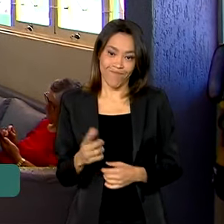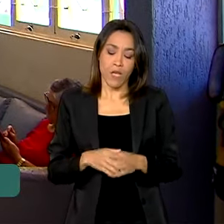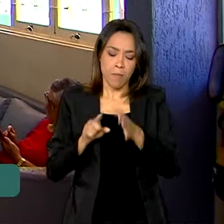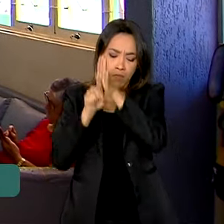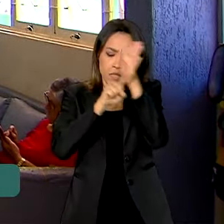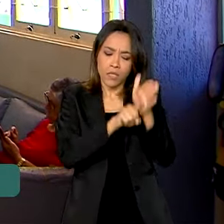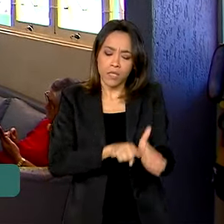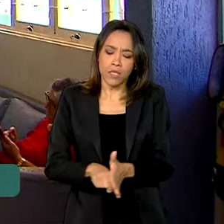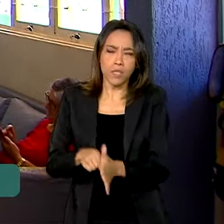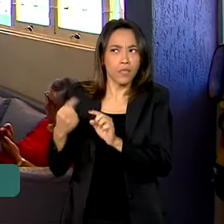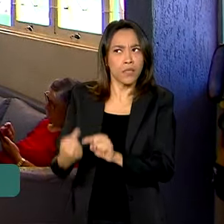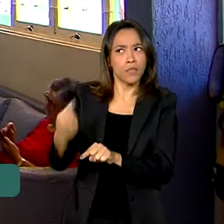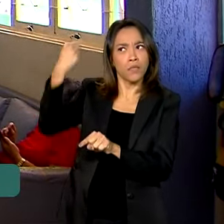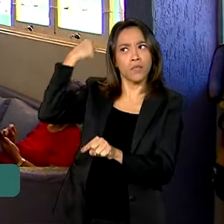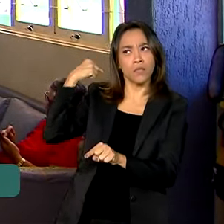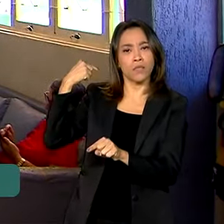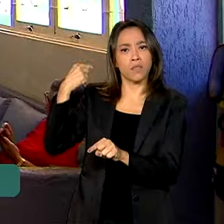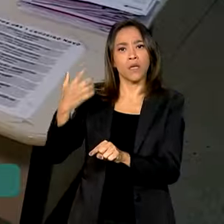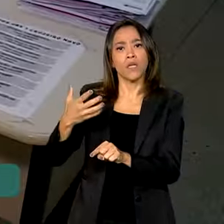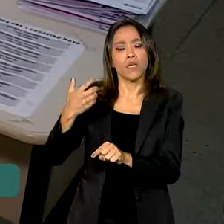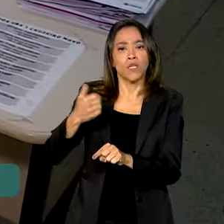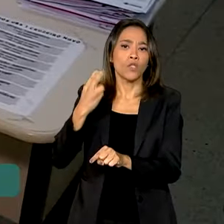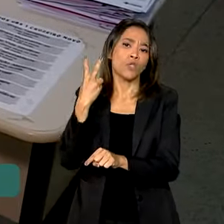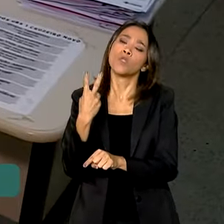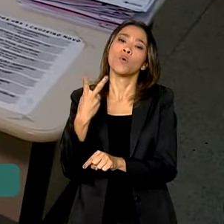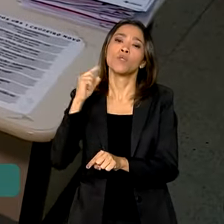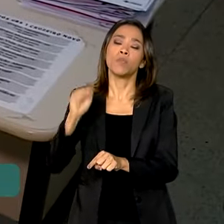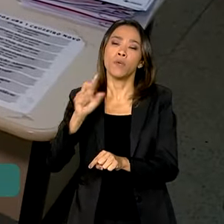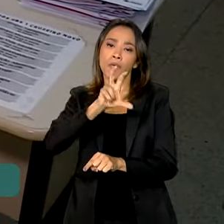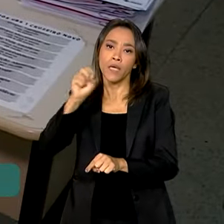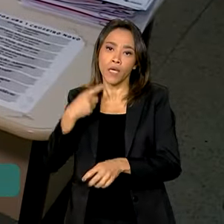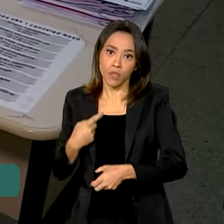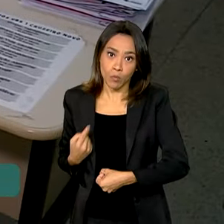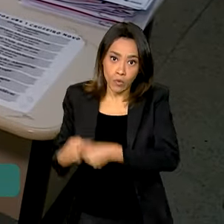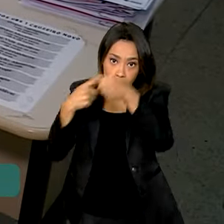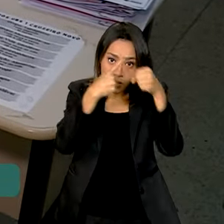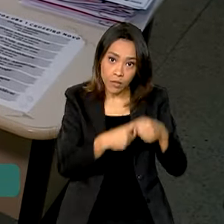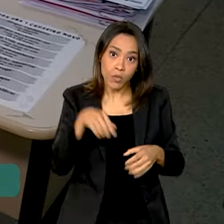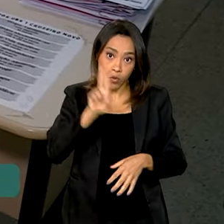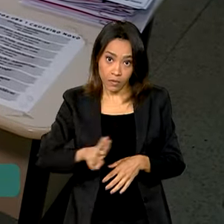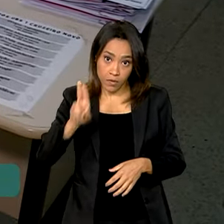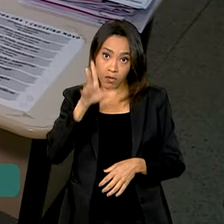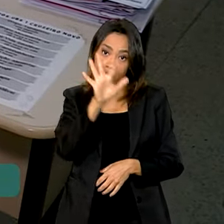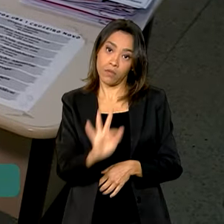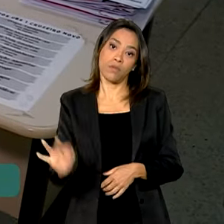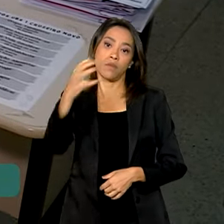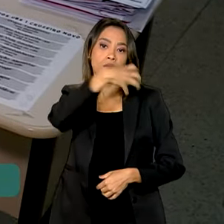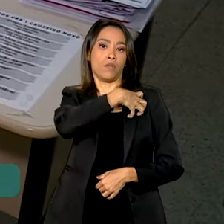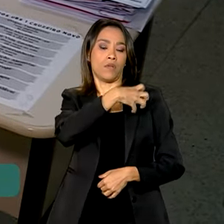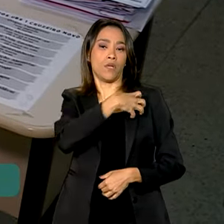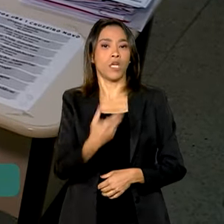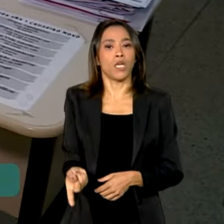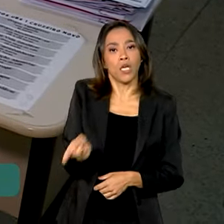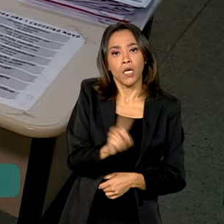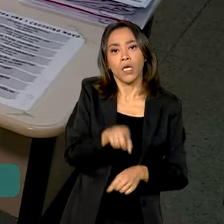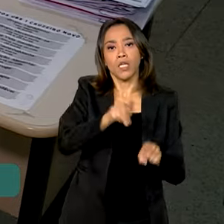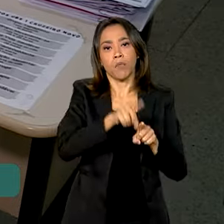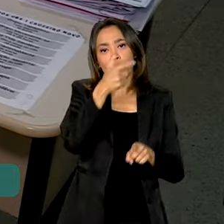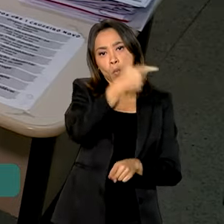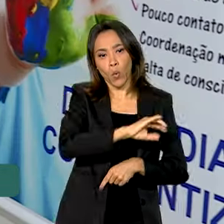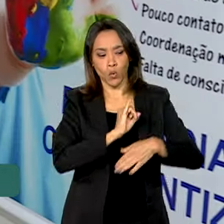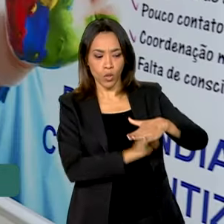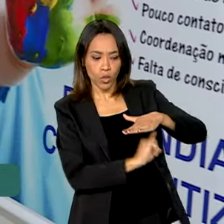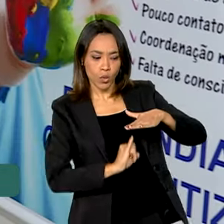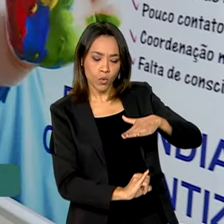um estudo feito em 2.500 municípios, por pesquisadores da Universidade Federal da Bahia e do Instituto de Saúde Global de